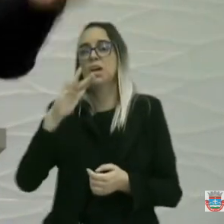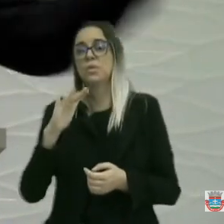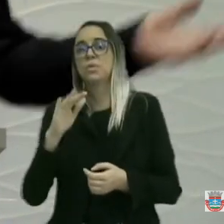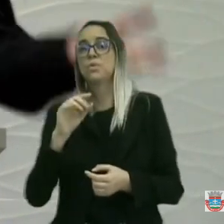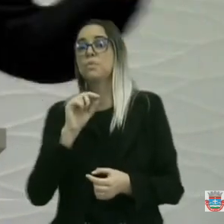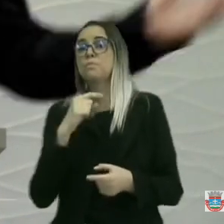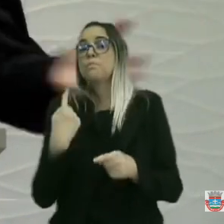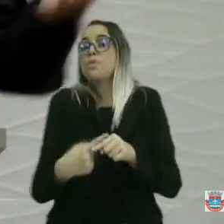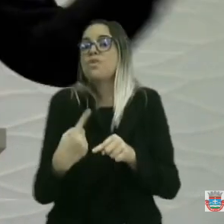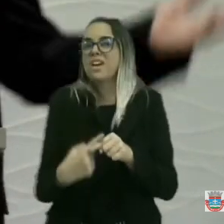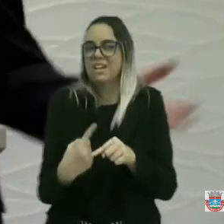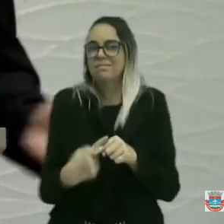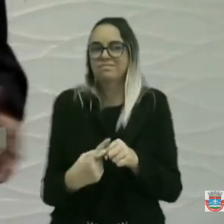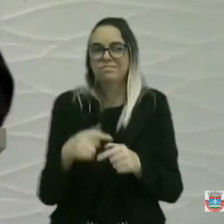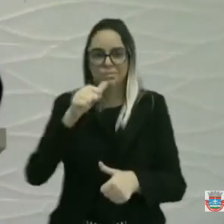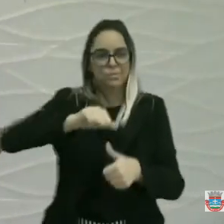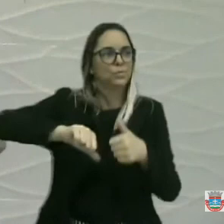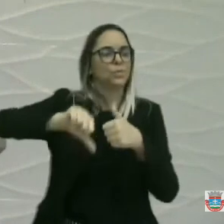Mas deve ter um motivo aí.